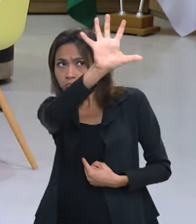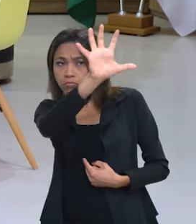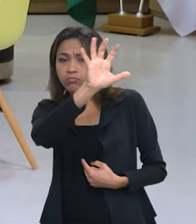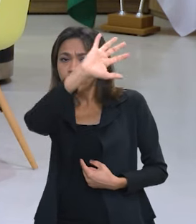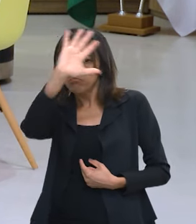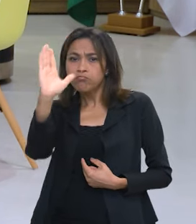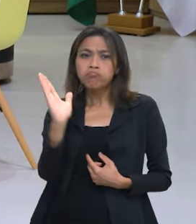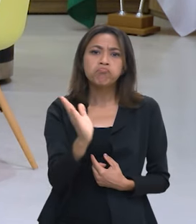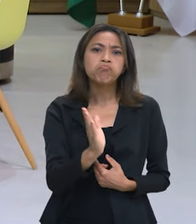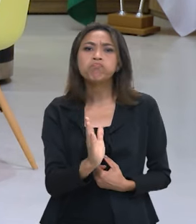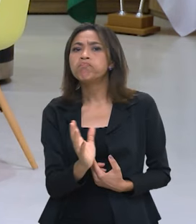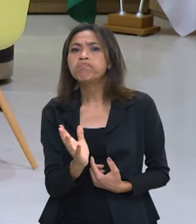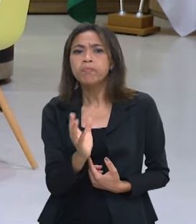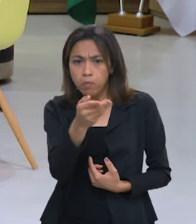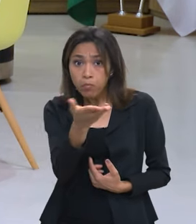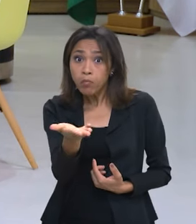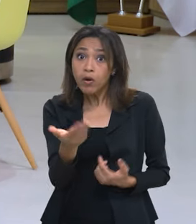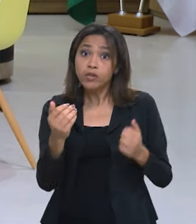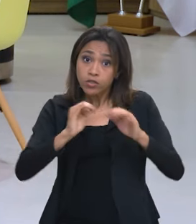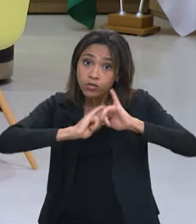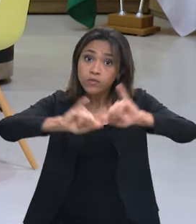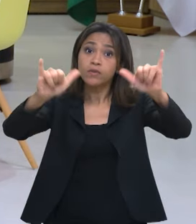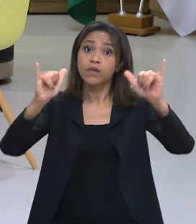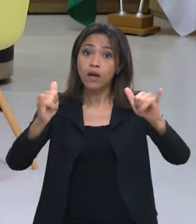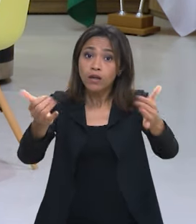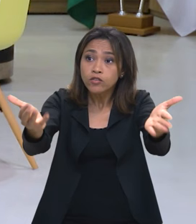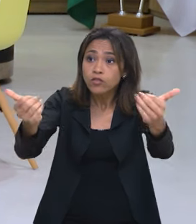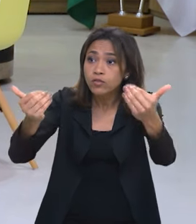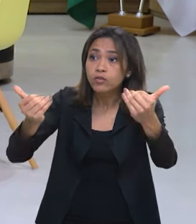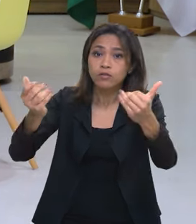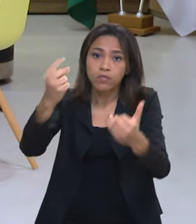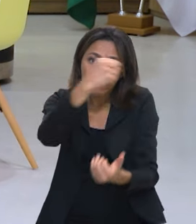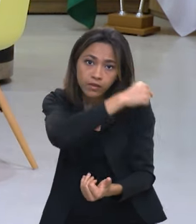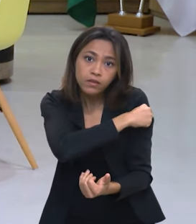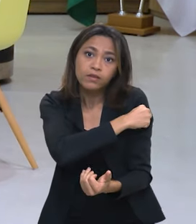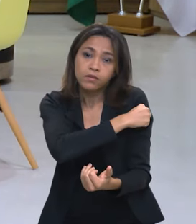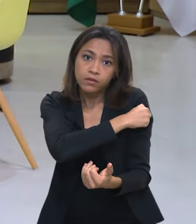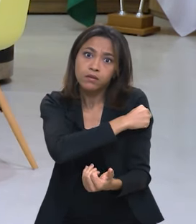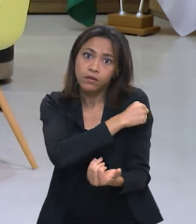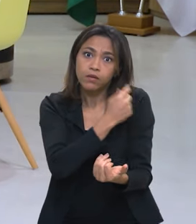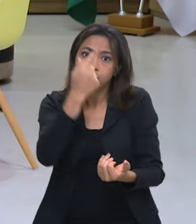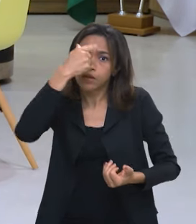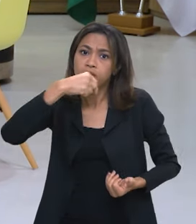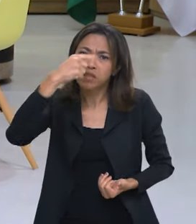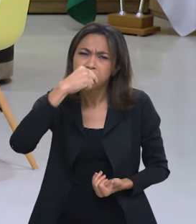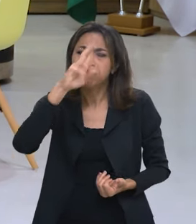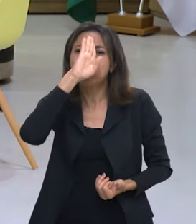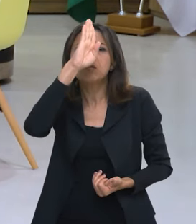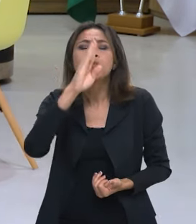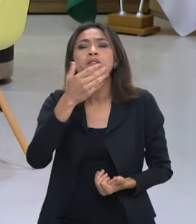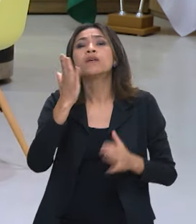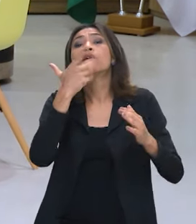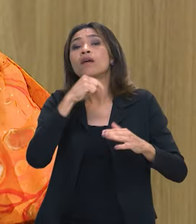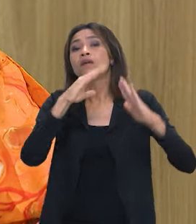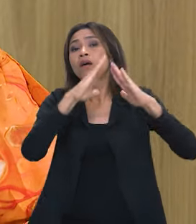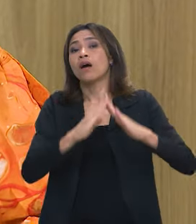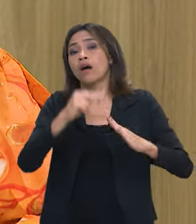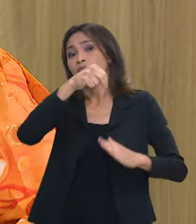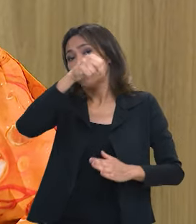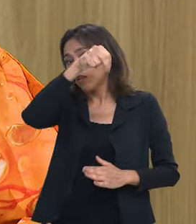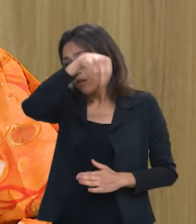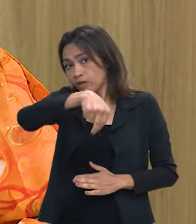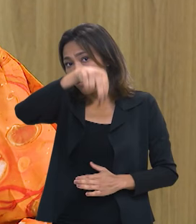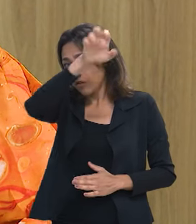difíceis de acessar faça um chamado para a população que se vacinem contra a gripe principalmente agora na região norte